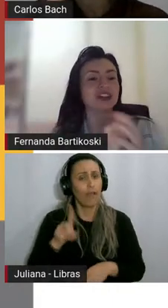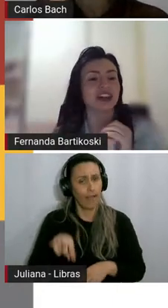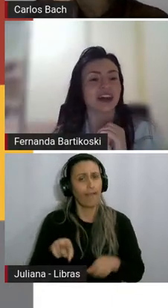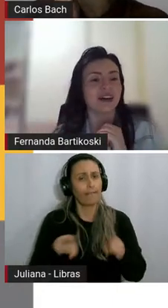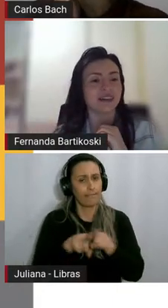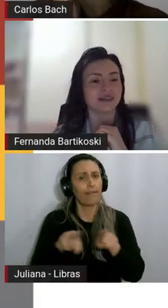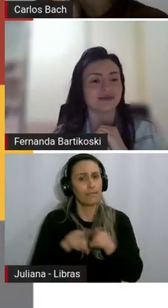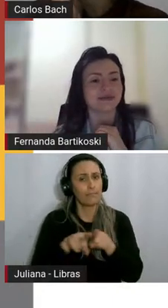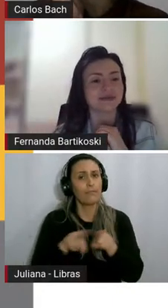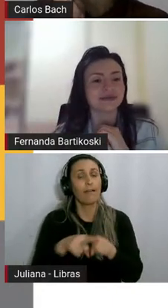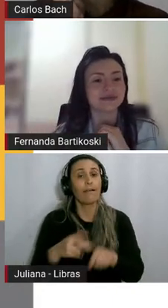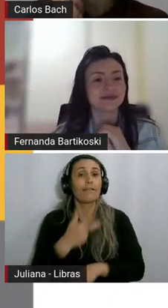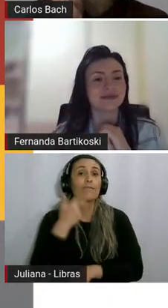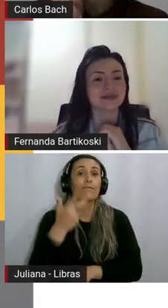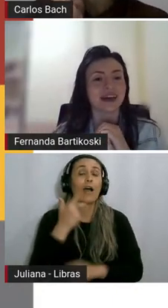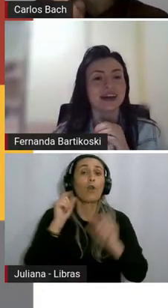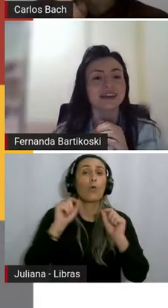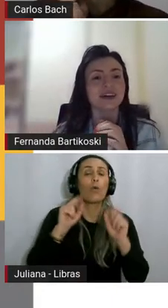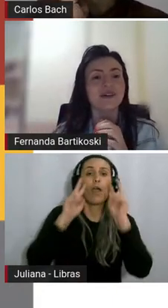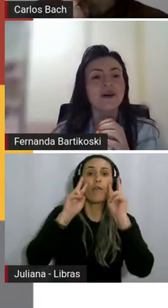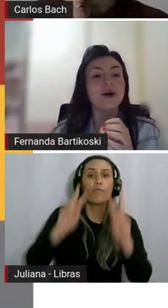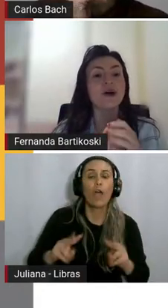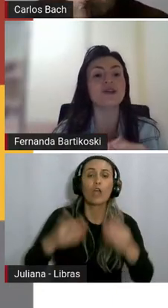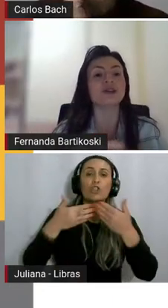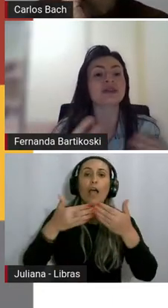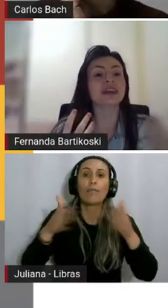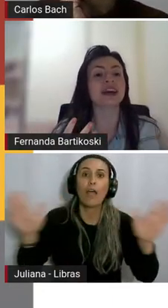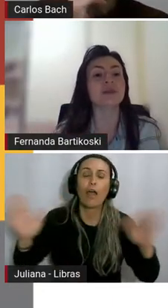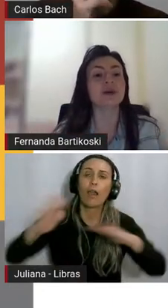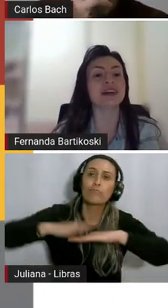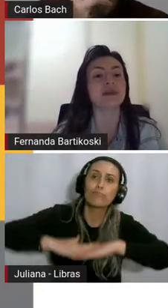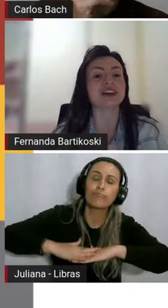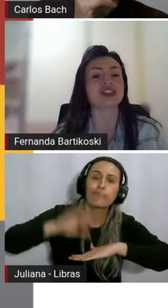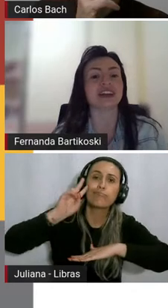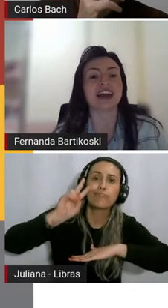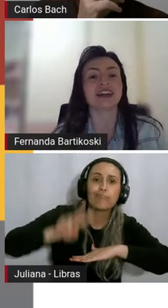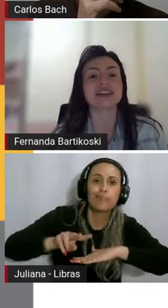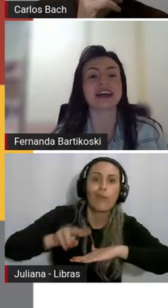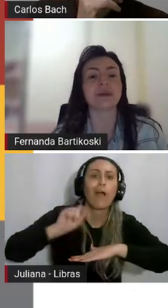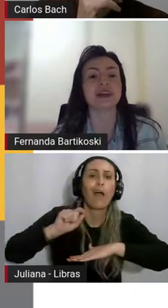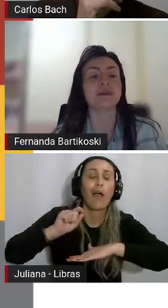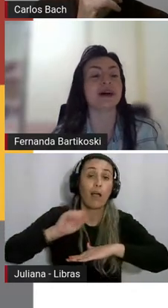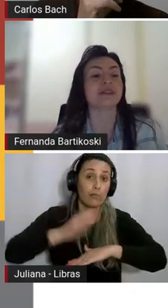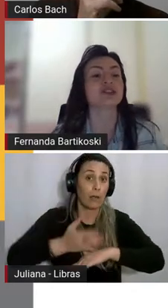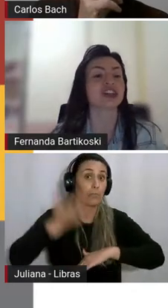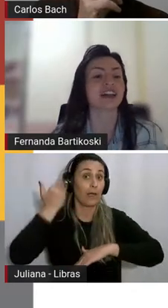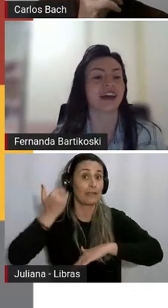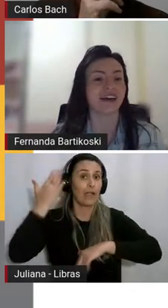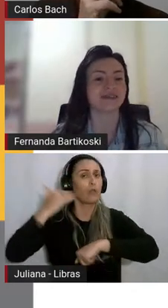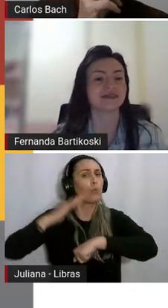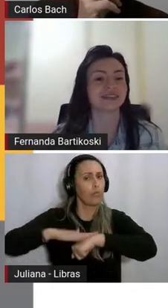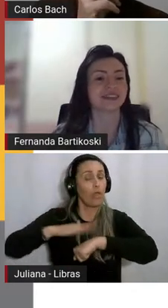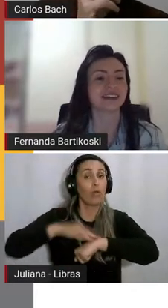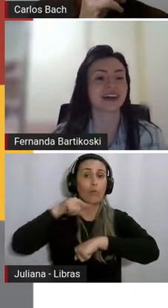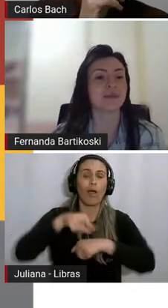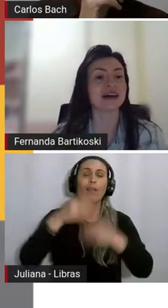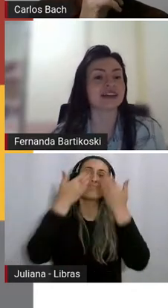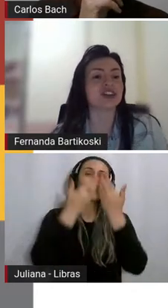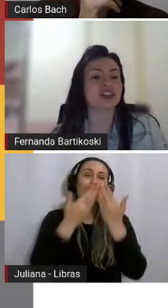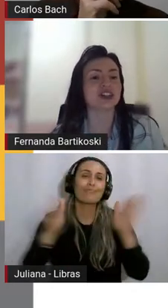ela vê pela janela. Então, houve um tempo em que a minha janela se abria para um chalé.